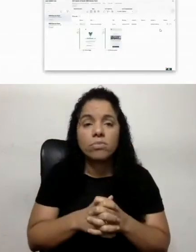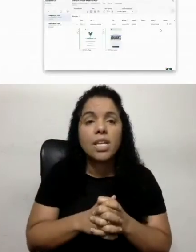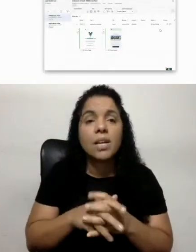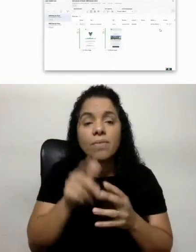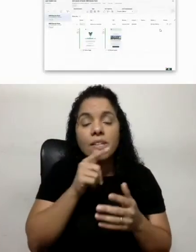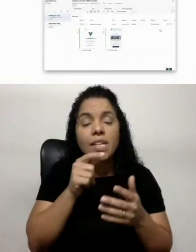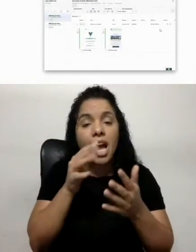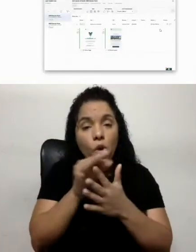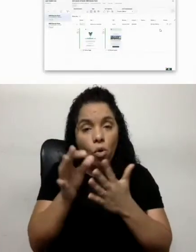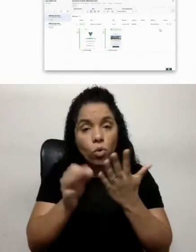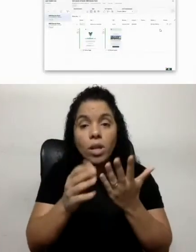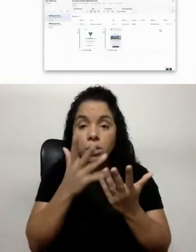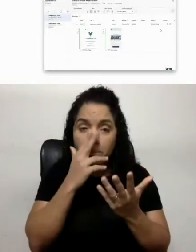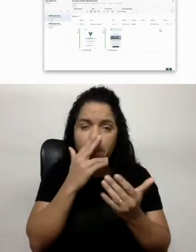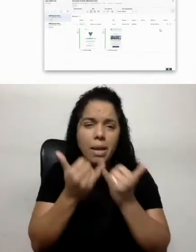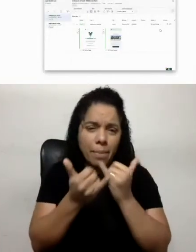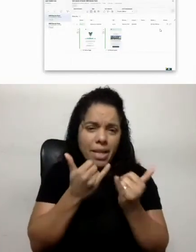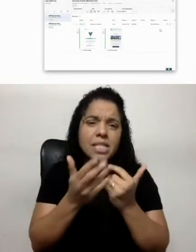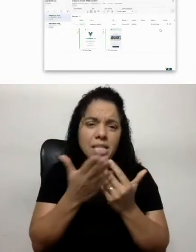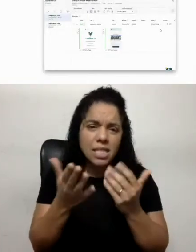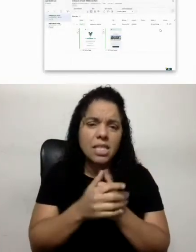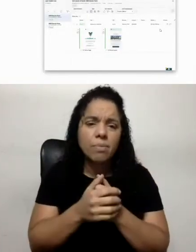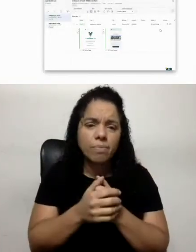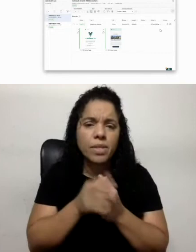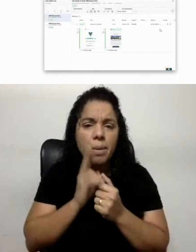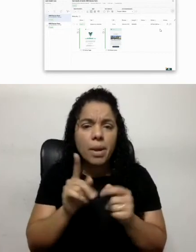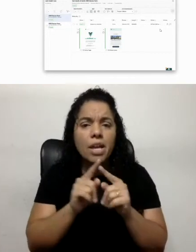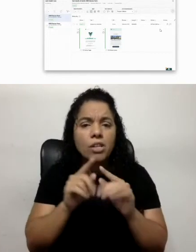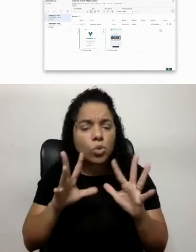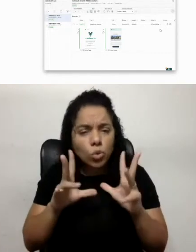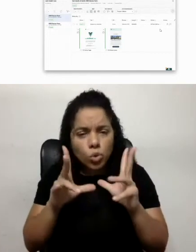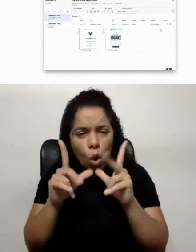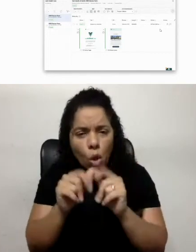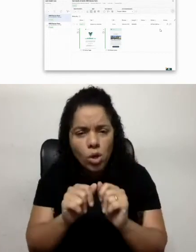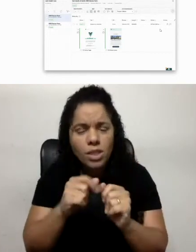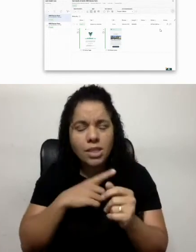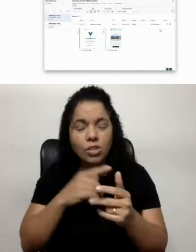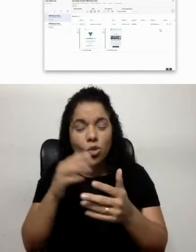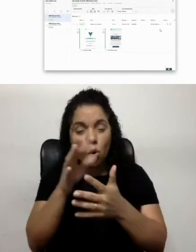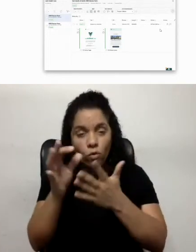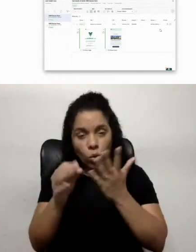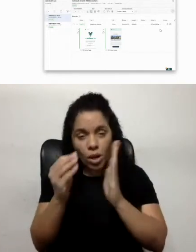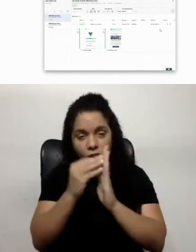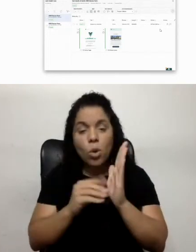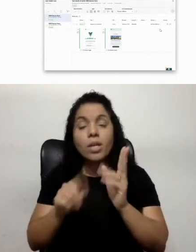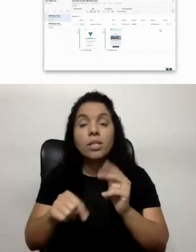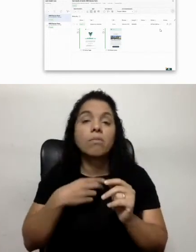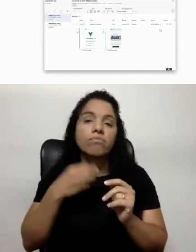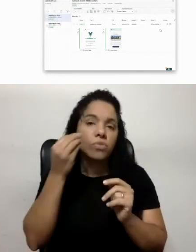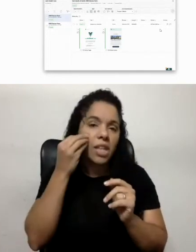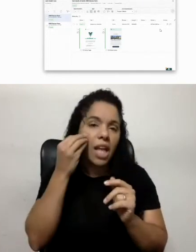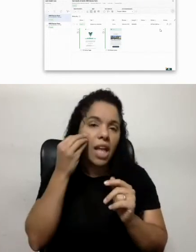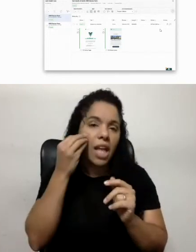a configuração é bem parecida, então assim, mesmo com todas essas configurações, é um teste que foi